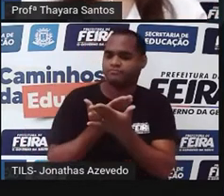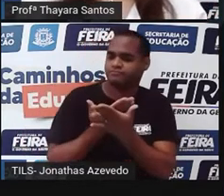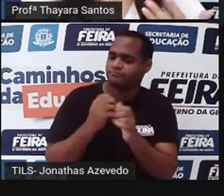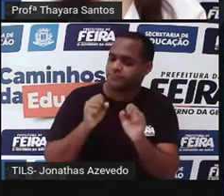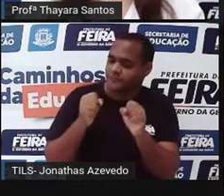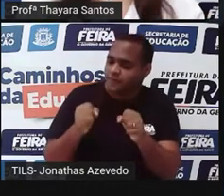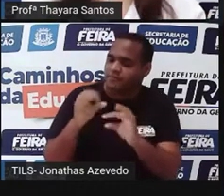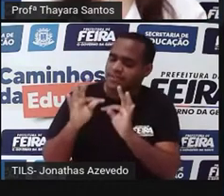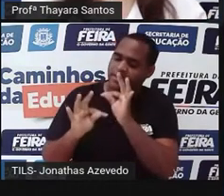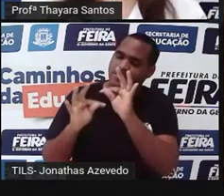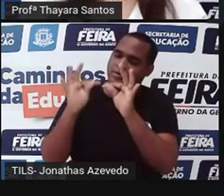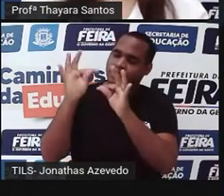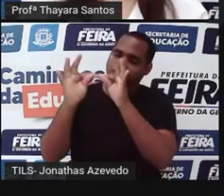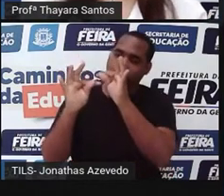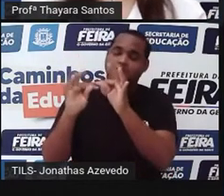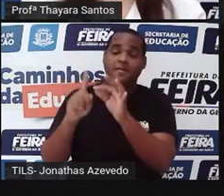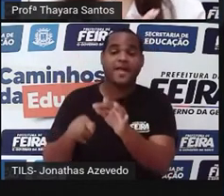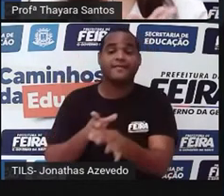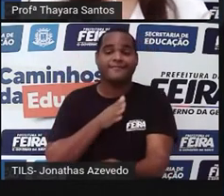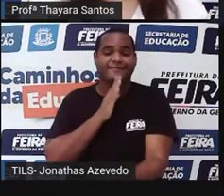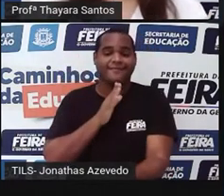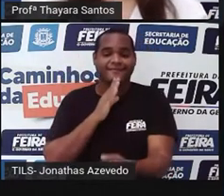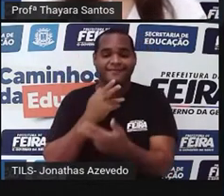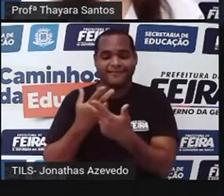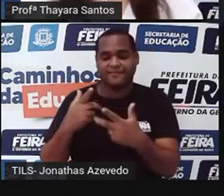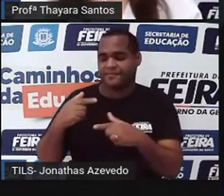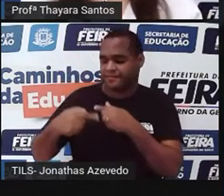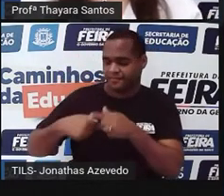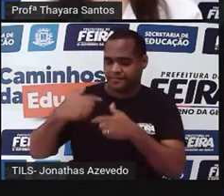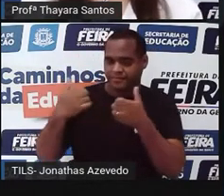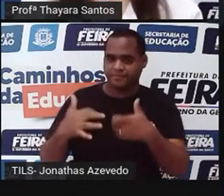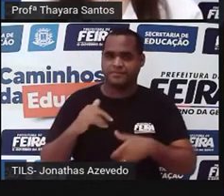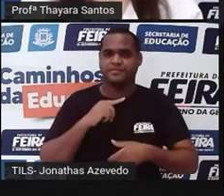tudo isso graças ao conhecimento genético.